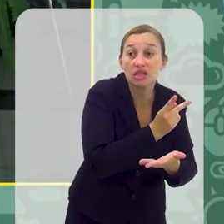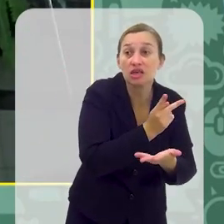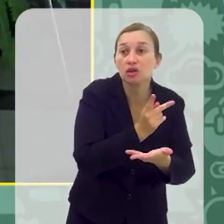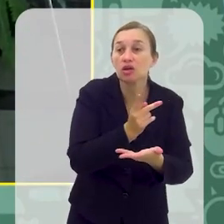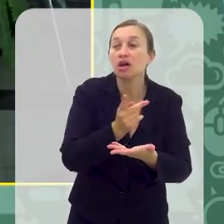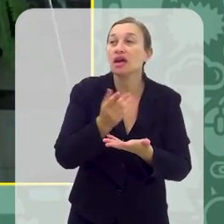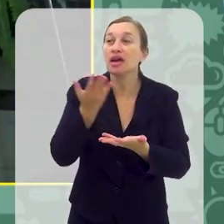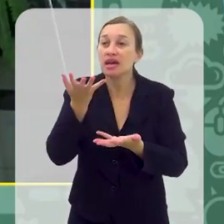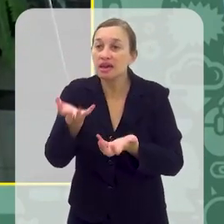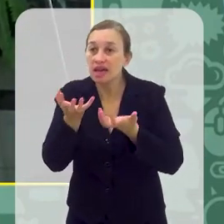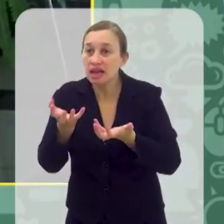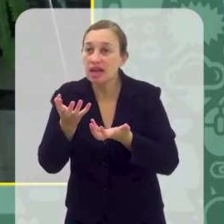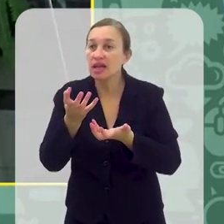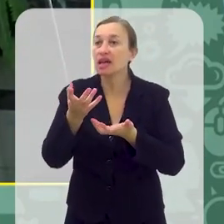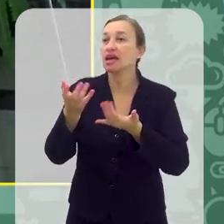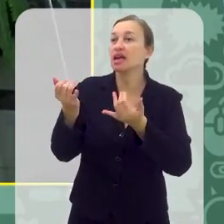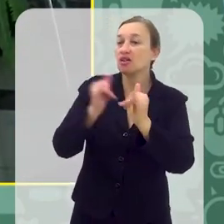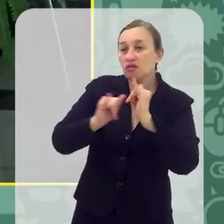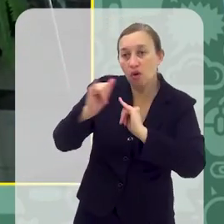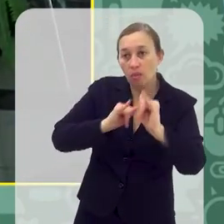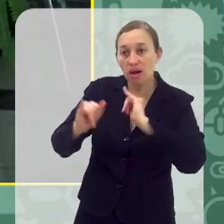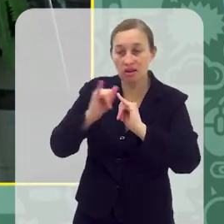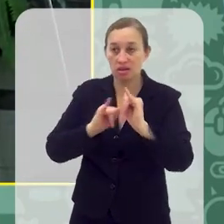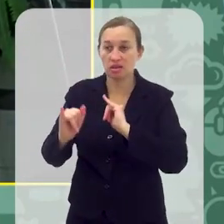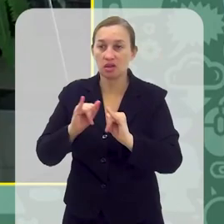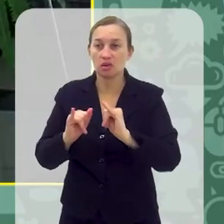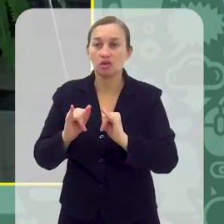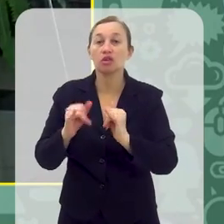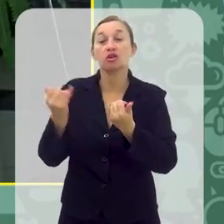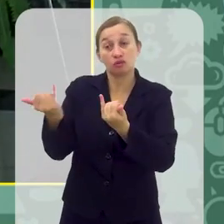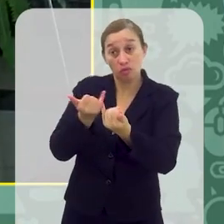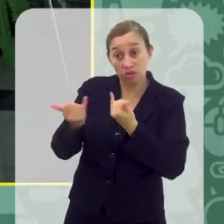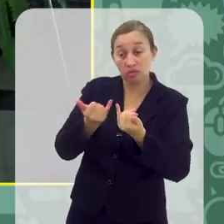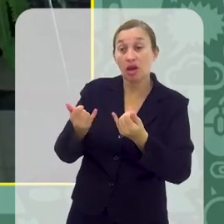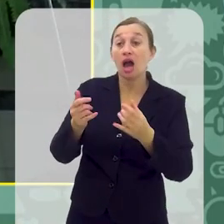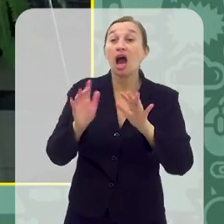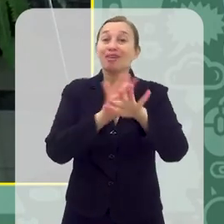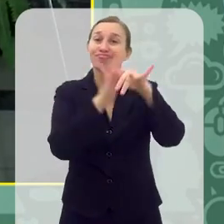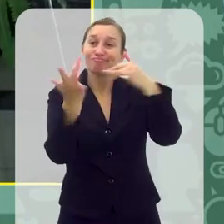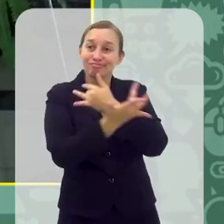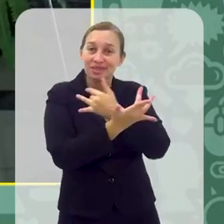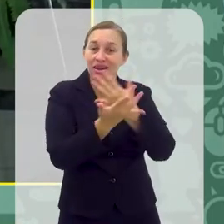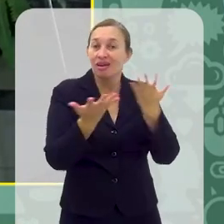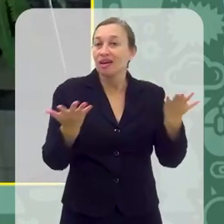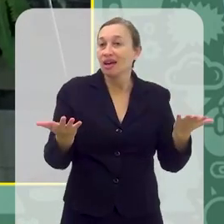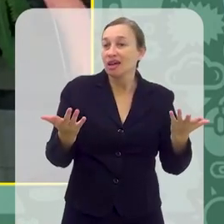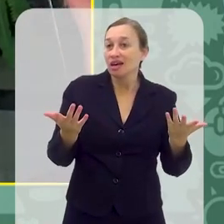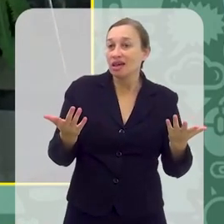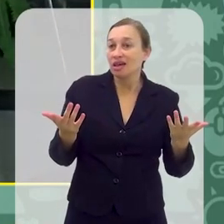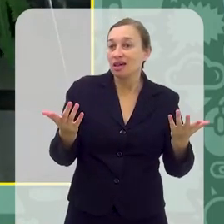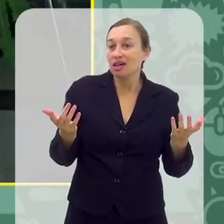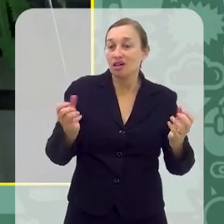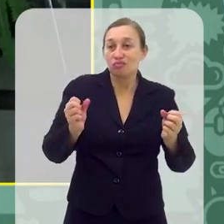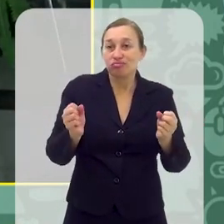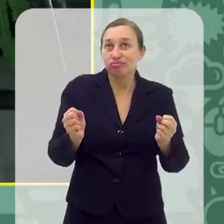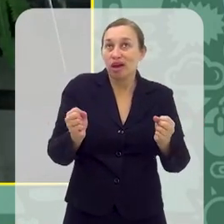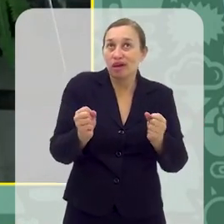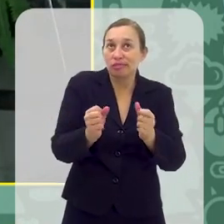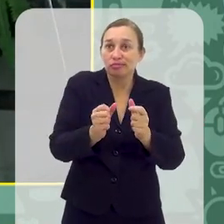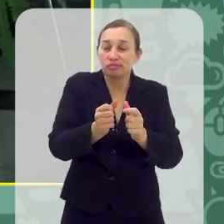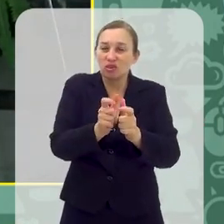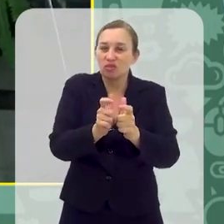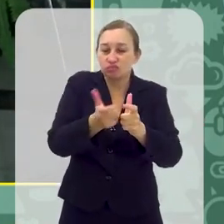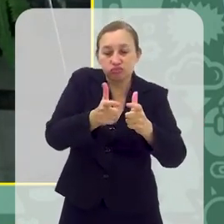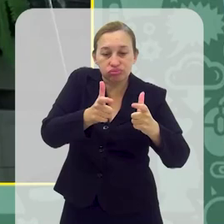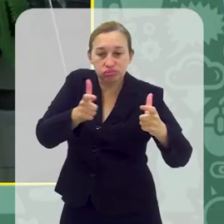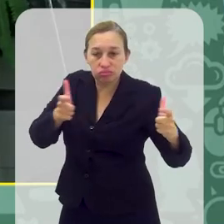e para a gente querer dar aí as nossas informações, as nossas notícias. O que acontece é que as redes sociais elevam isso à potência infinita, né, porque